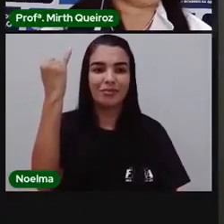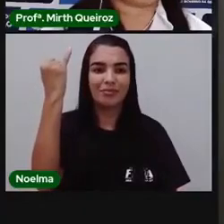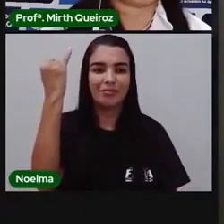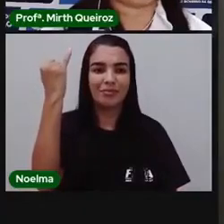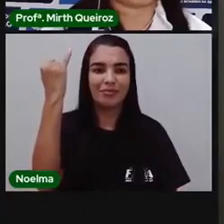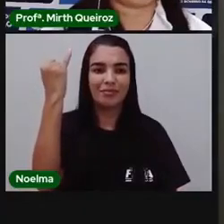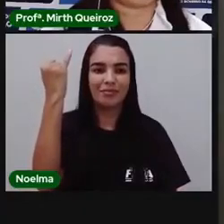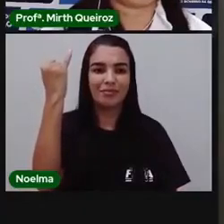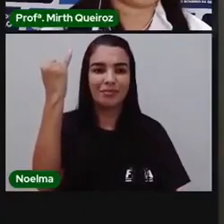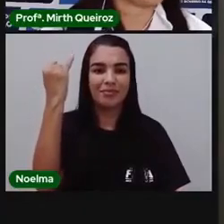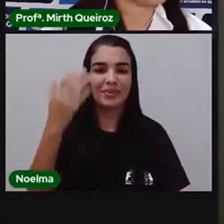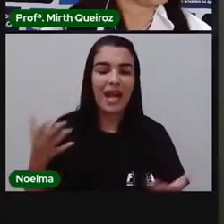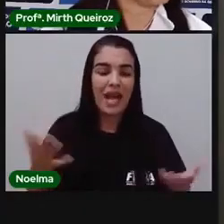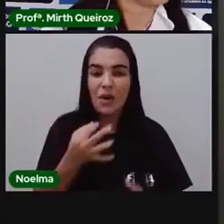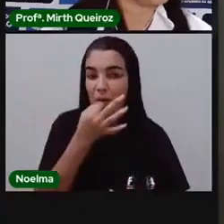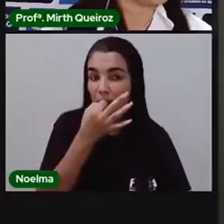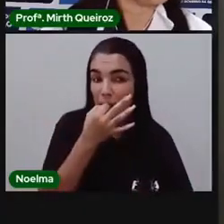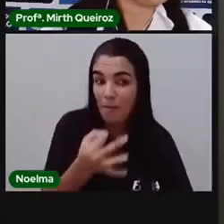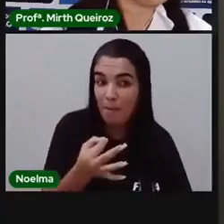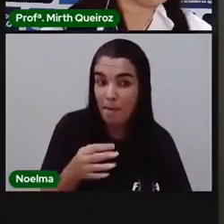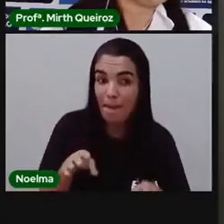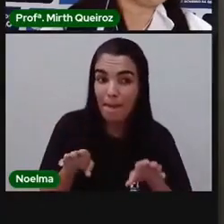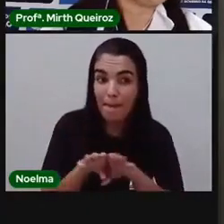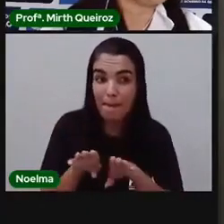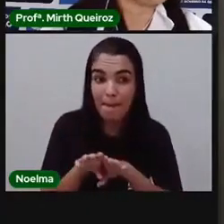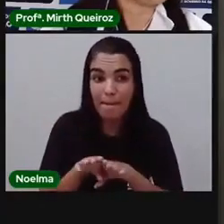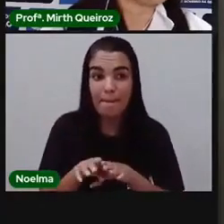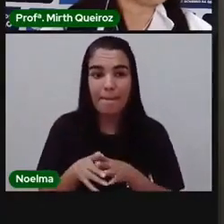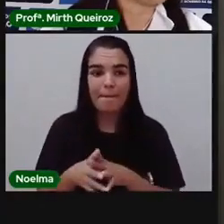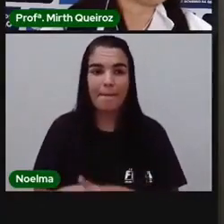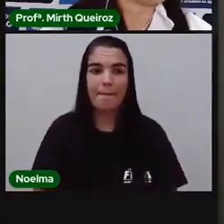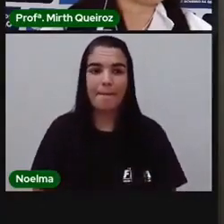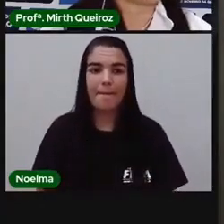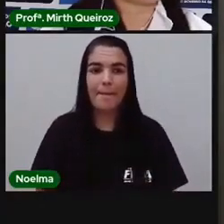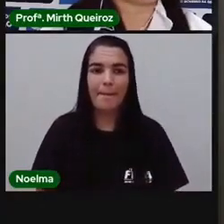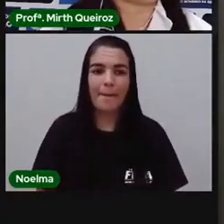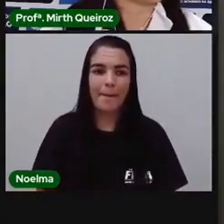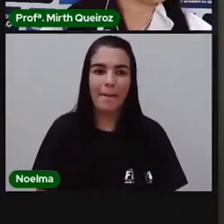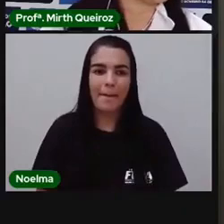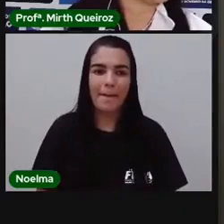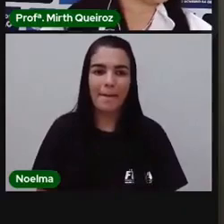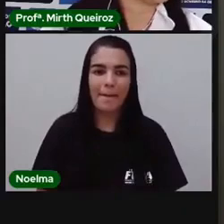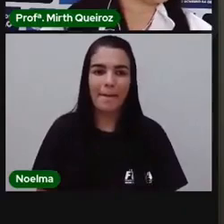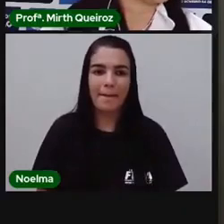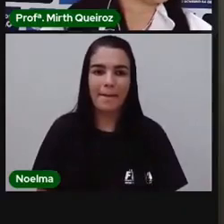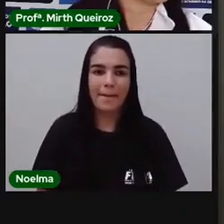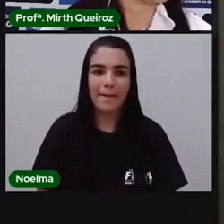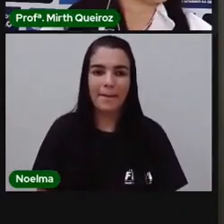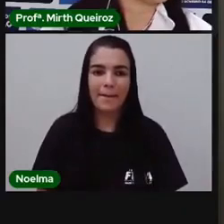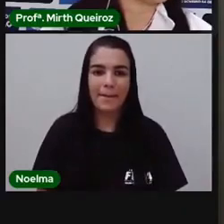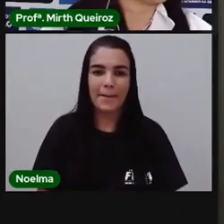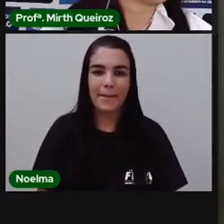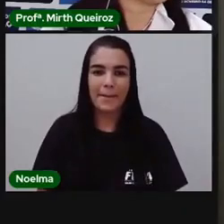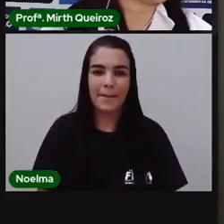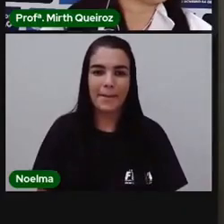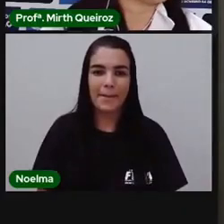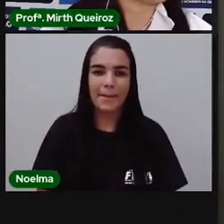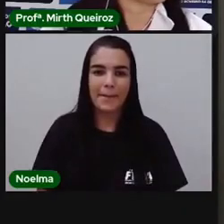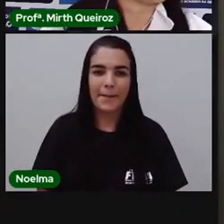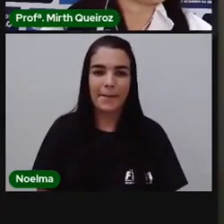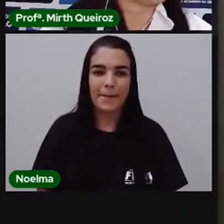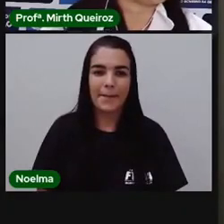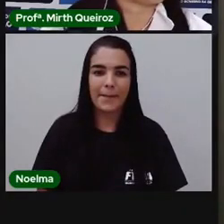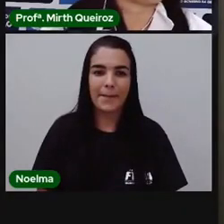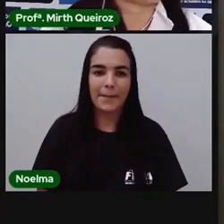A dica do vídeo de hoje serve como meta para o ano de 2019. Procure em sua cidade e participe de causas animais, como